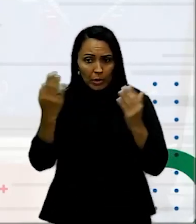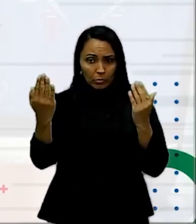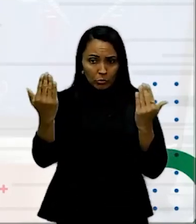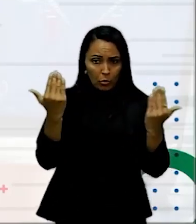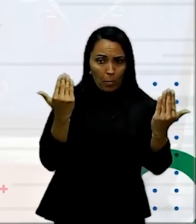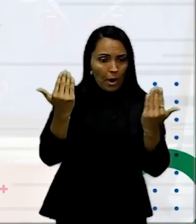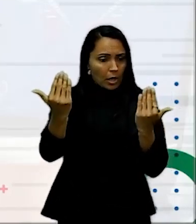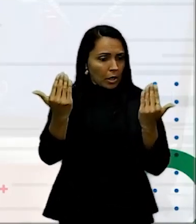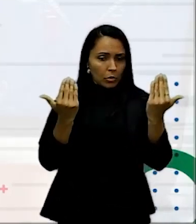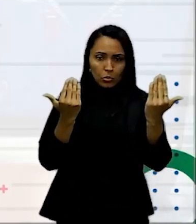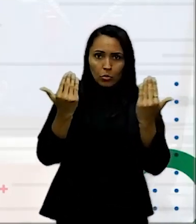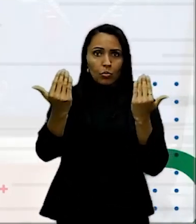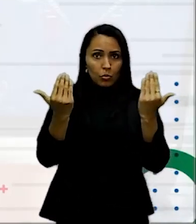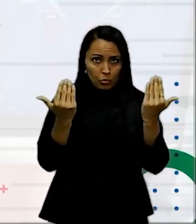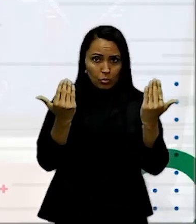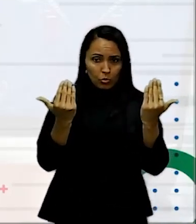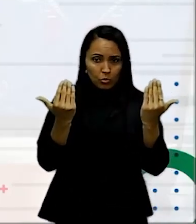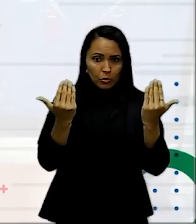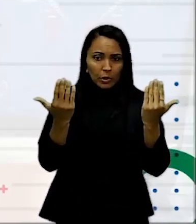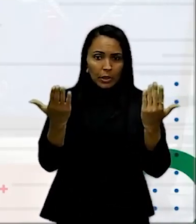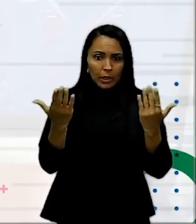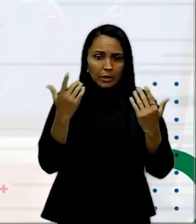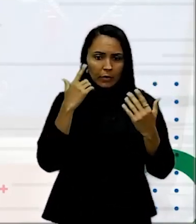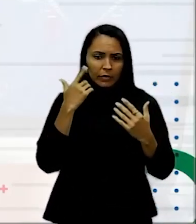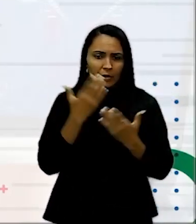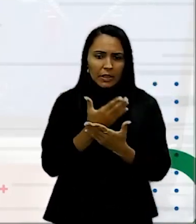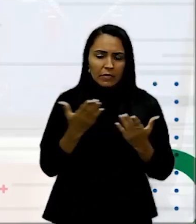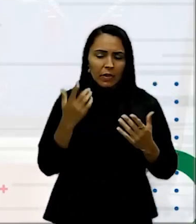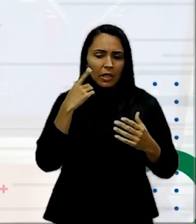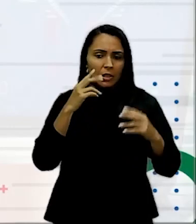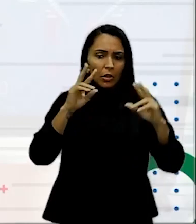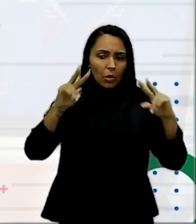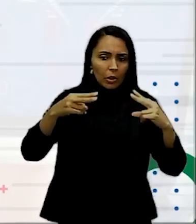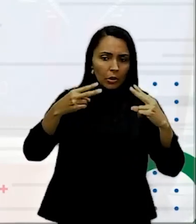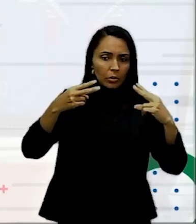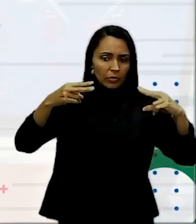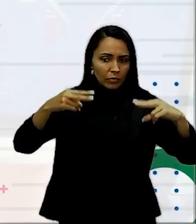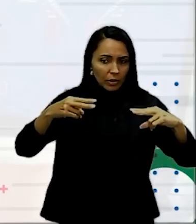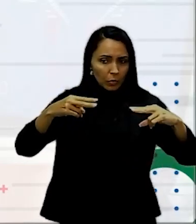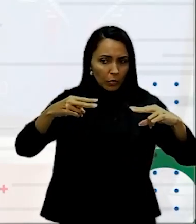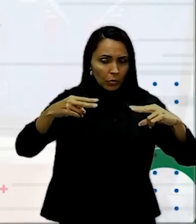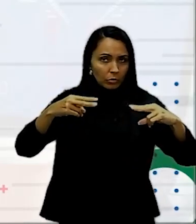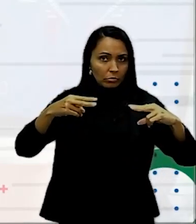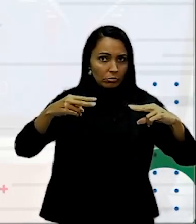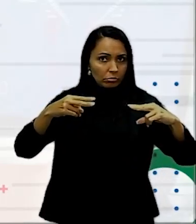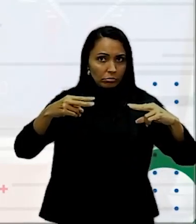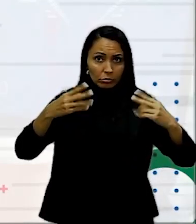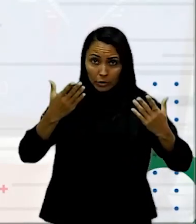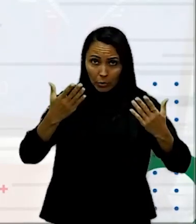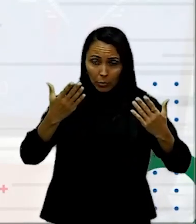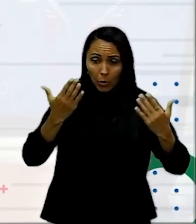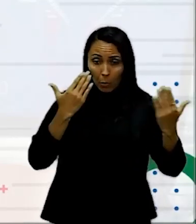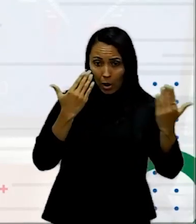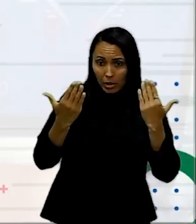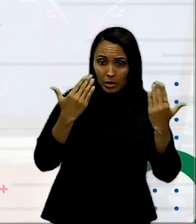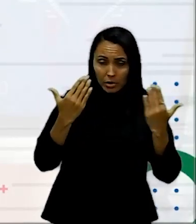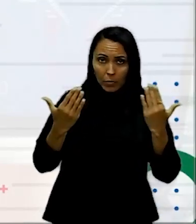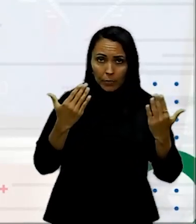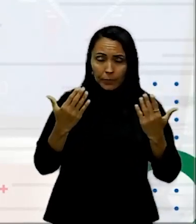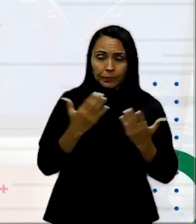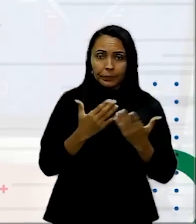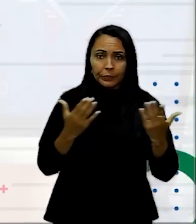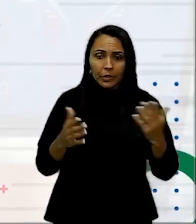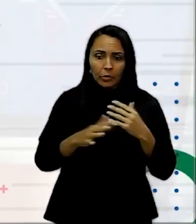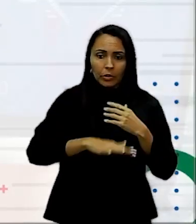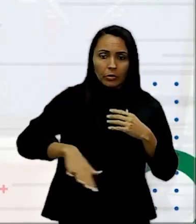está olhando para cá E esse está olhando para cá É como se eles estivessem olhando um de frente para o outro Certo? Então, é mais como um consenso dentro